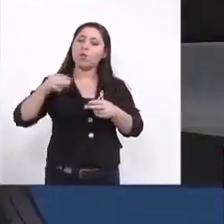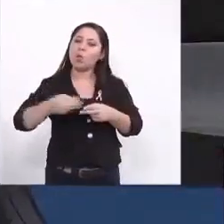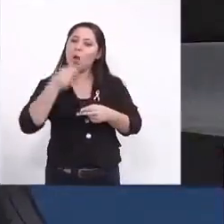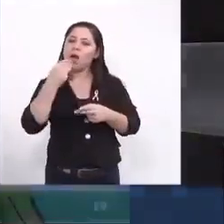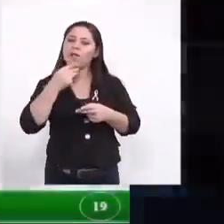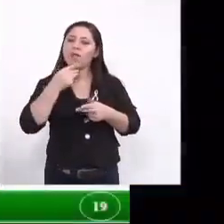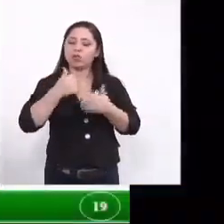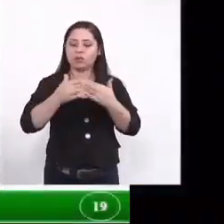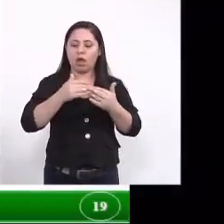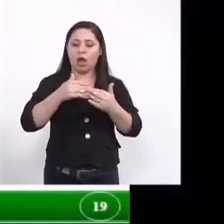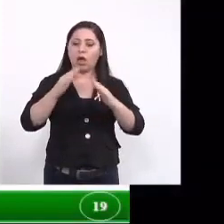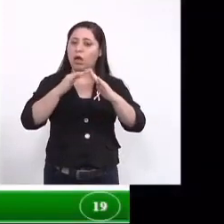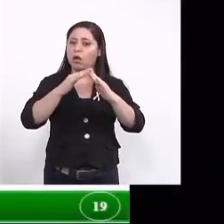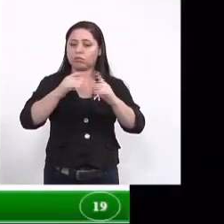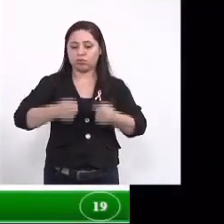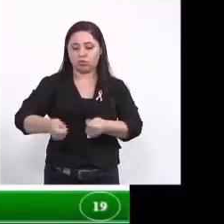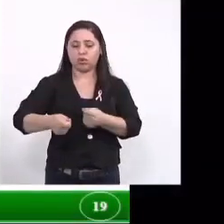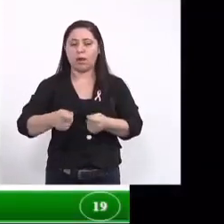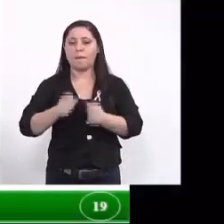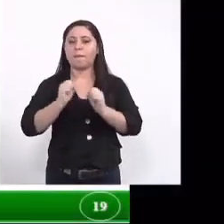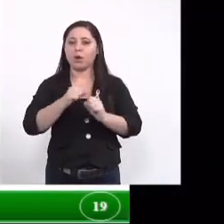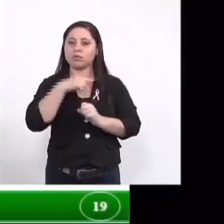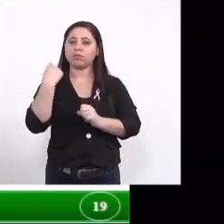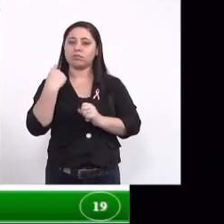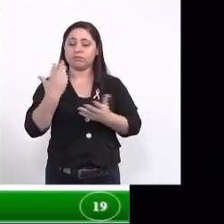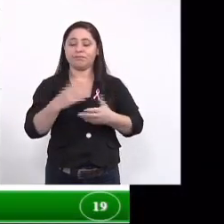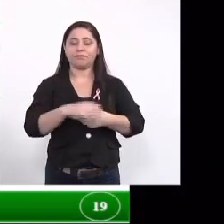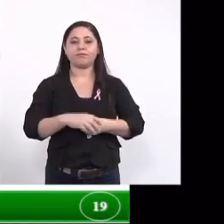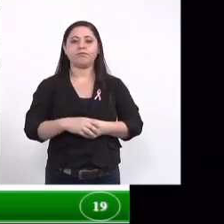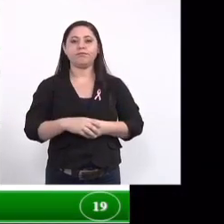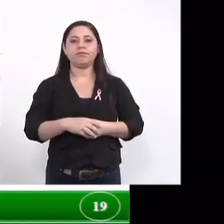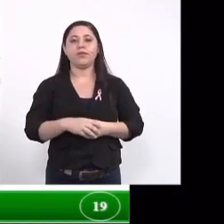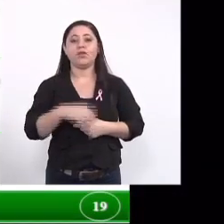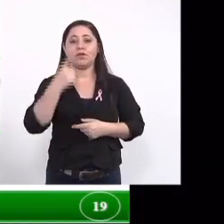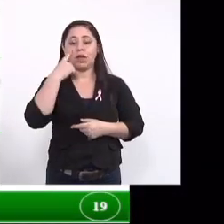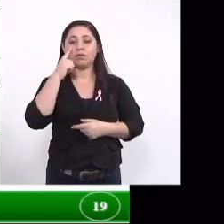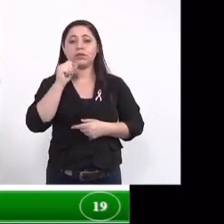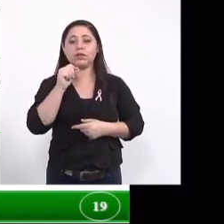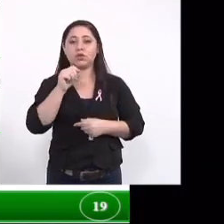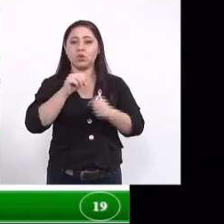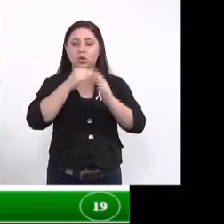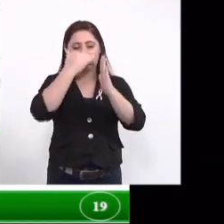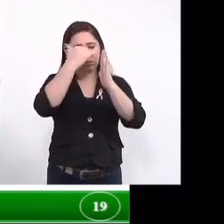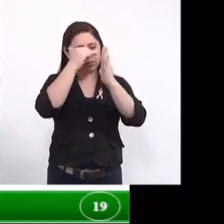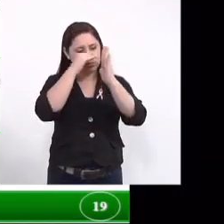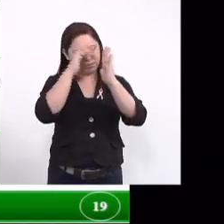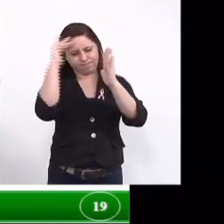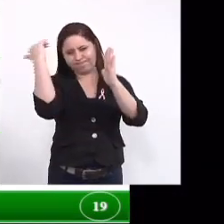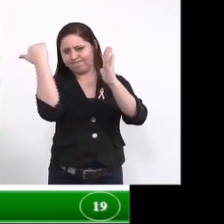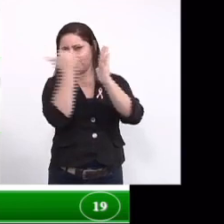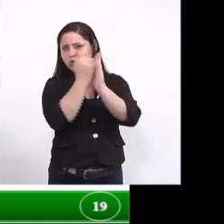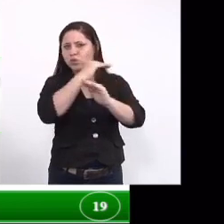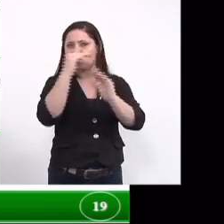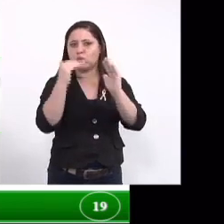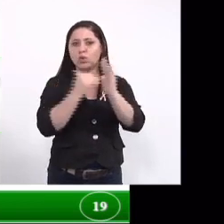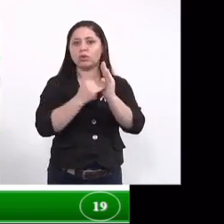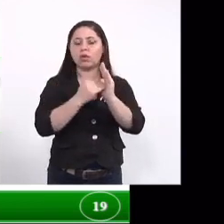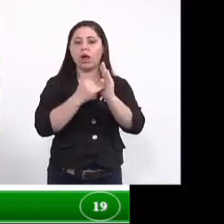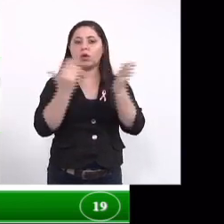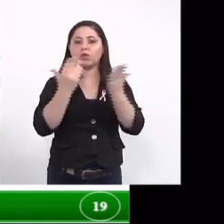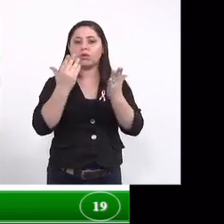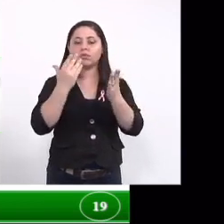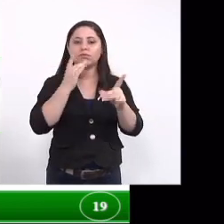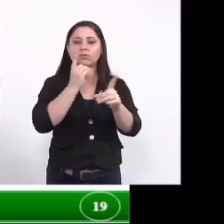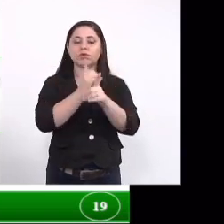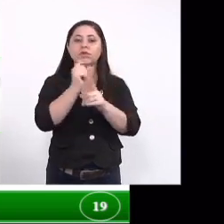calçada apresenta atividade larvicida nós verificamos seguimos todos aqueles protocolos anteriores e verificamos que esse